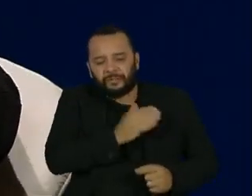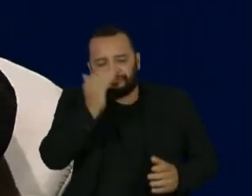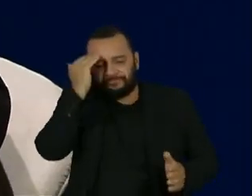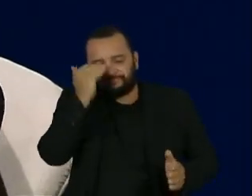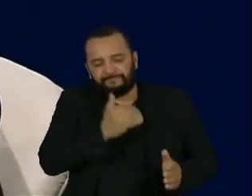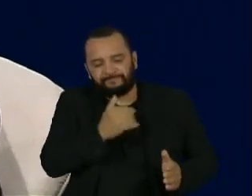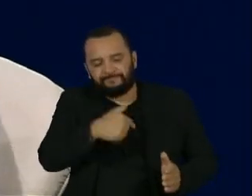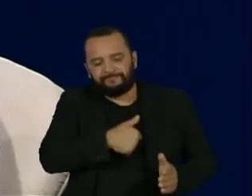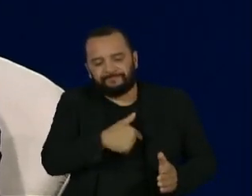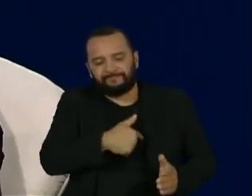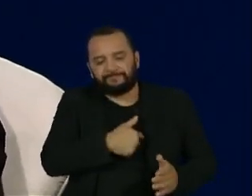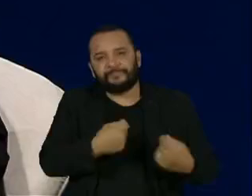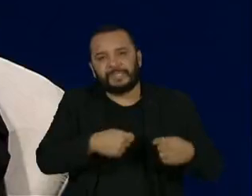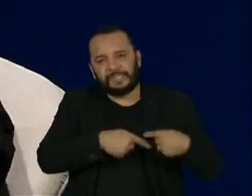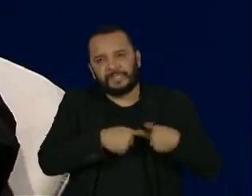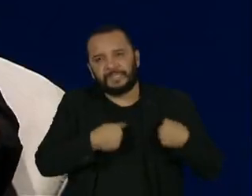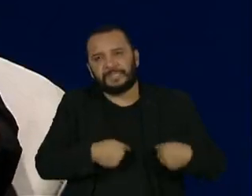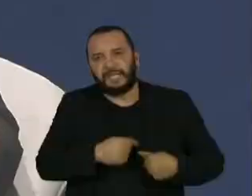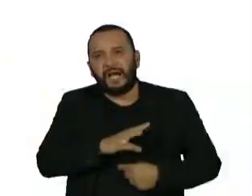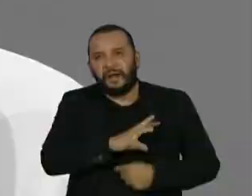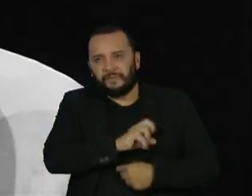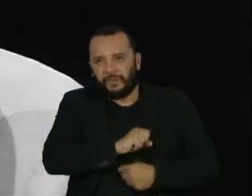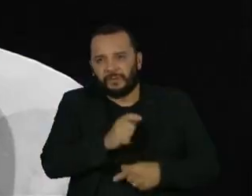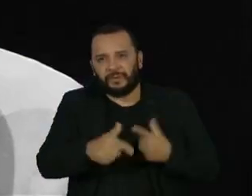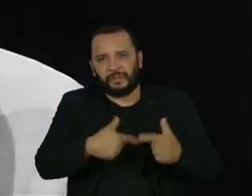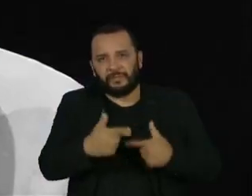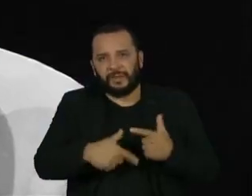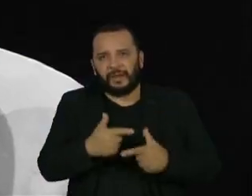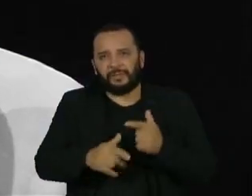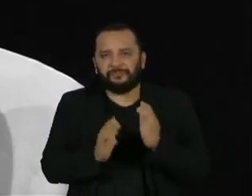que haver muito amor pela profissão.